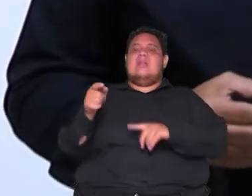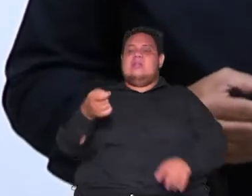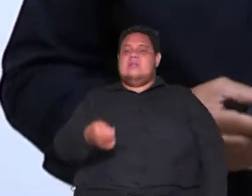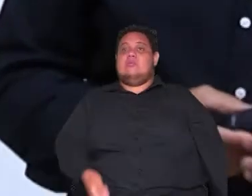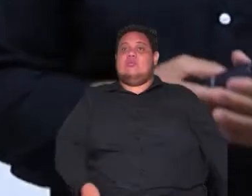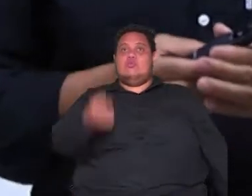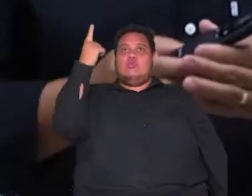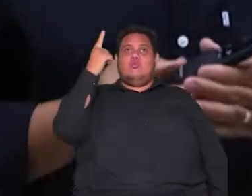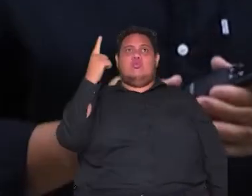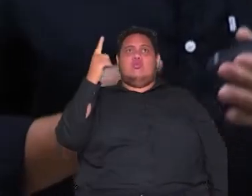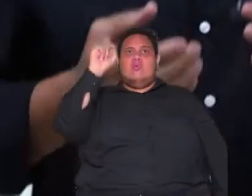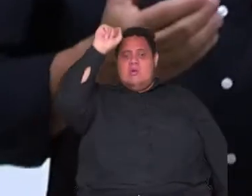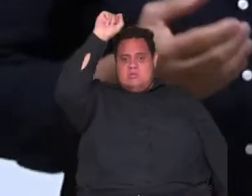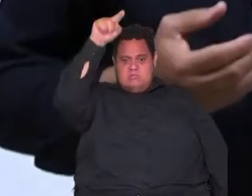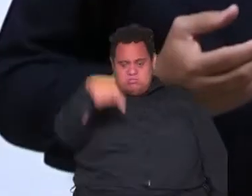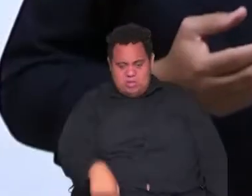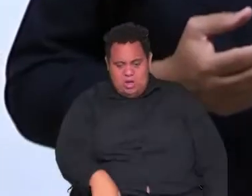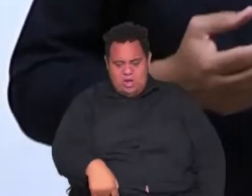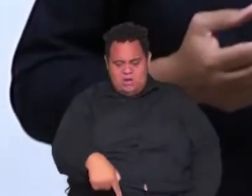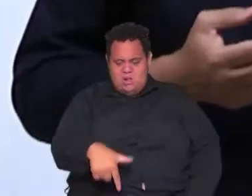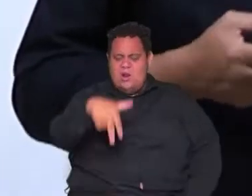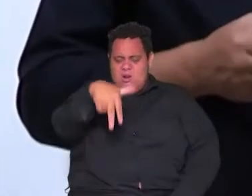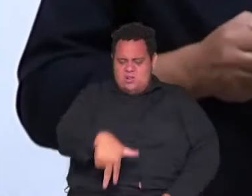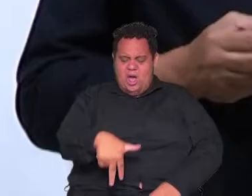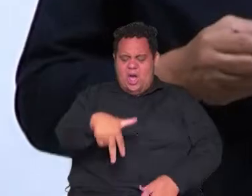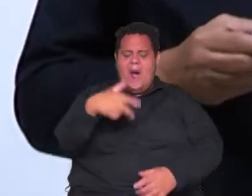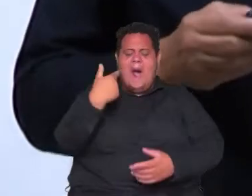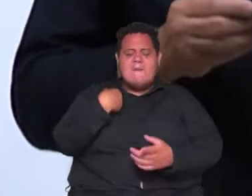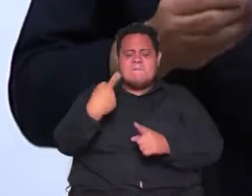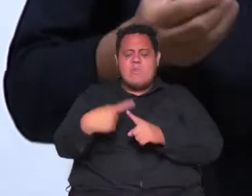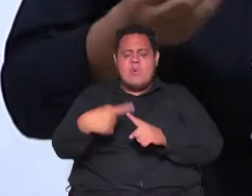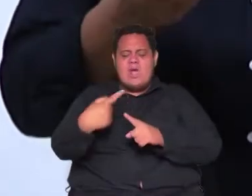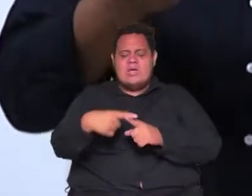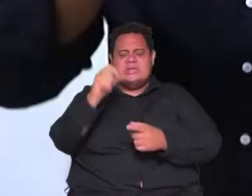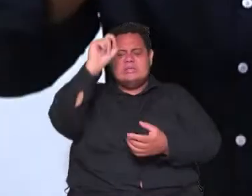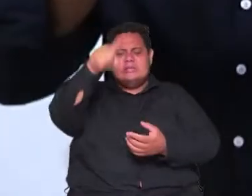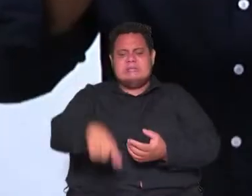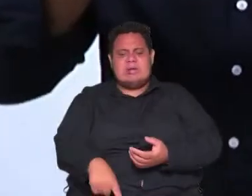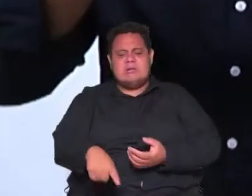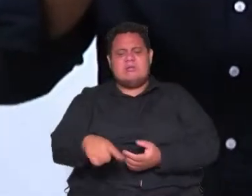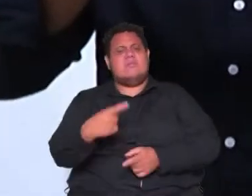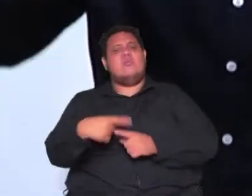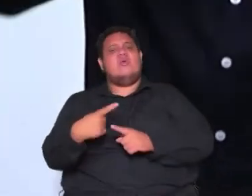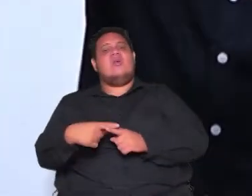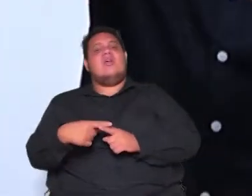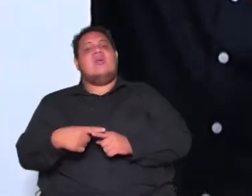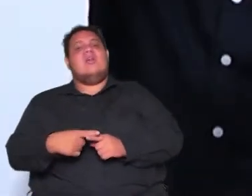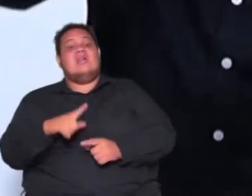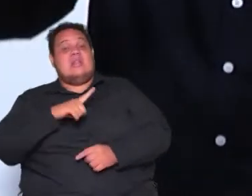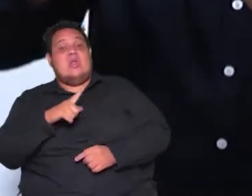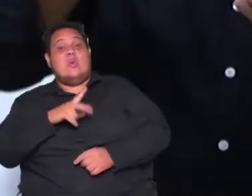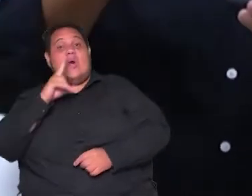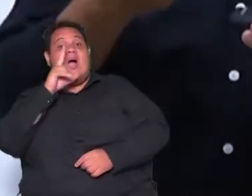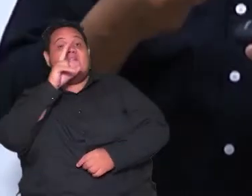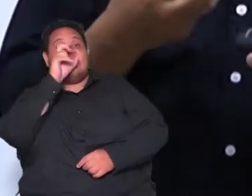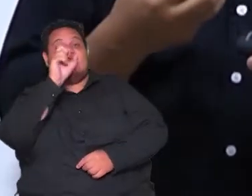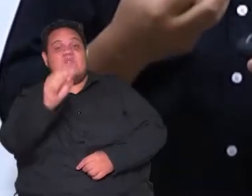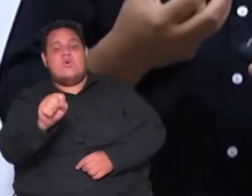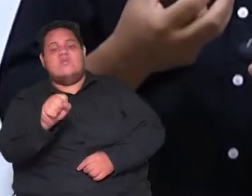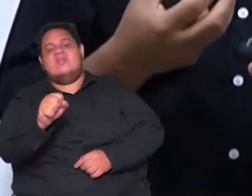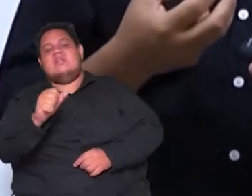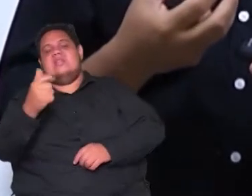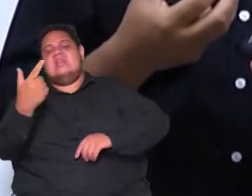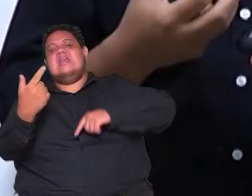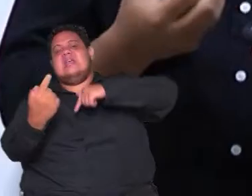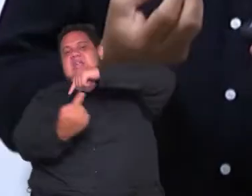chão mas ele cai por quê ele cai porque é exercido sobre ele uma força chamada de força